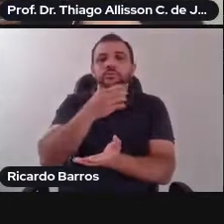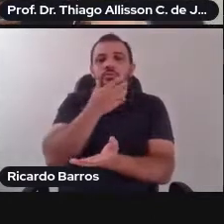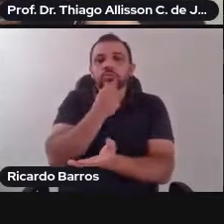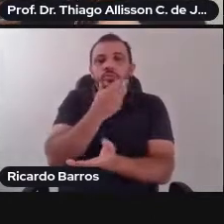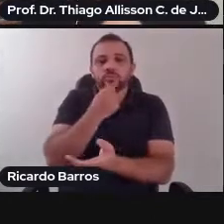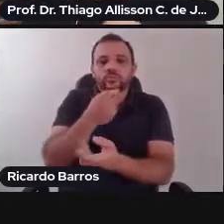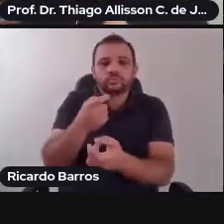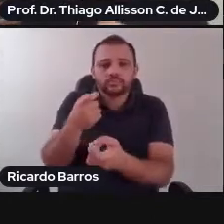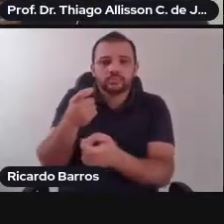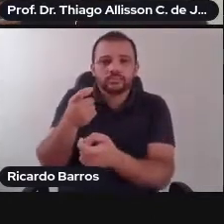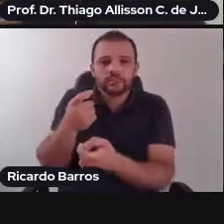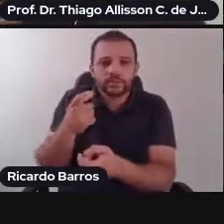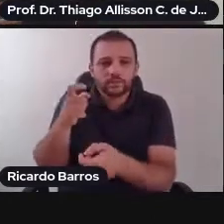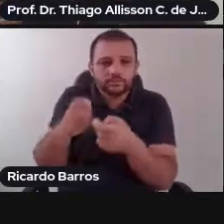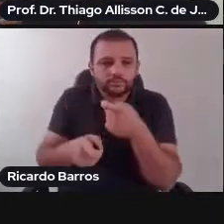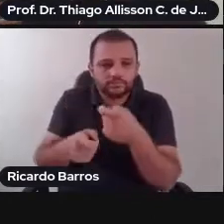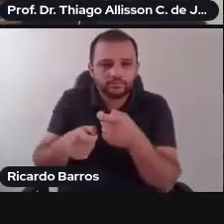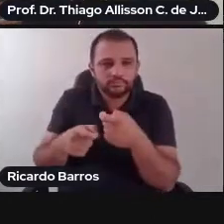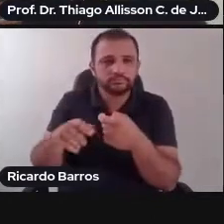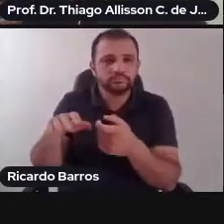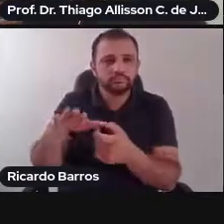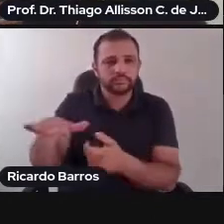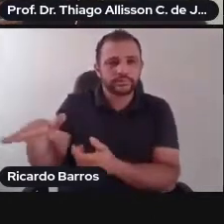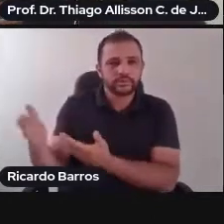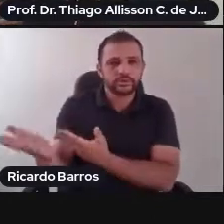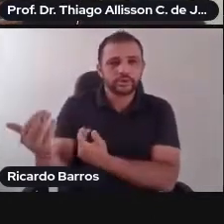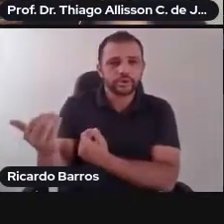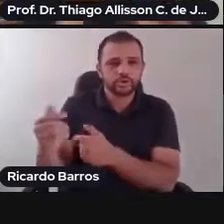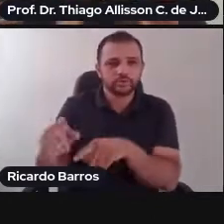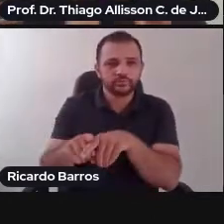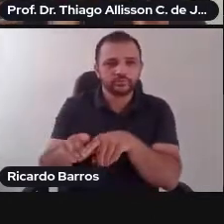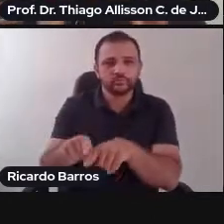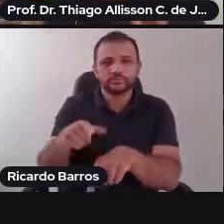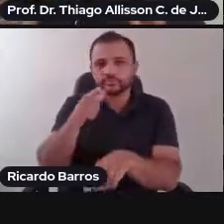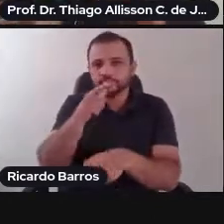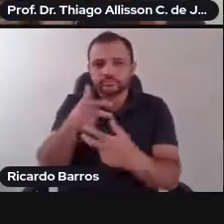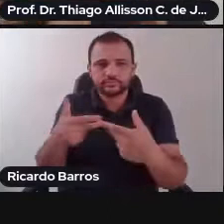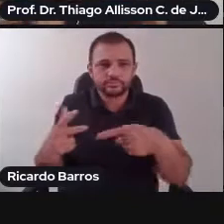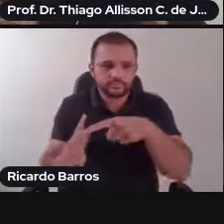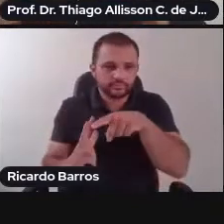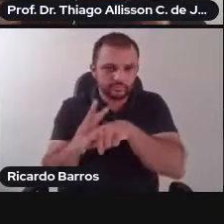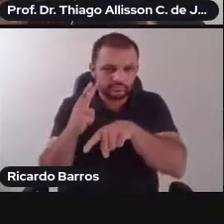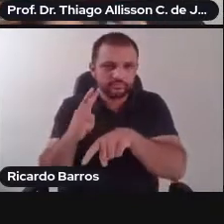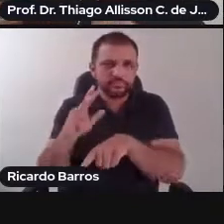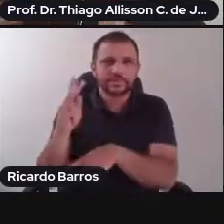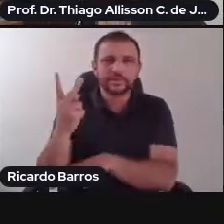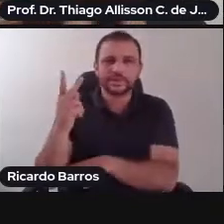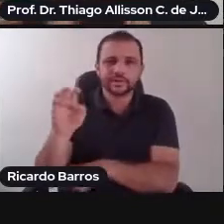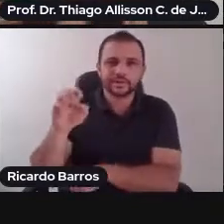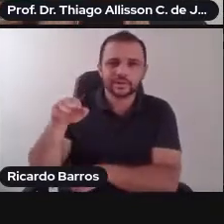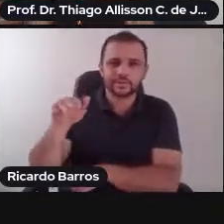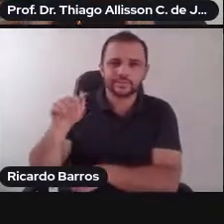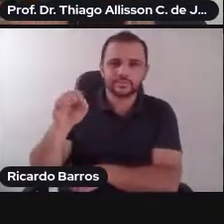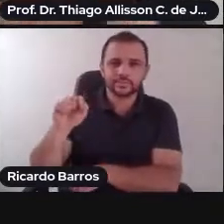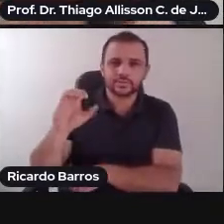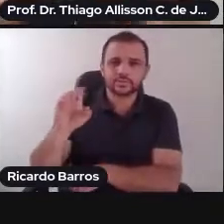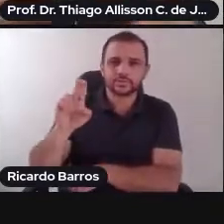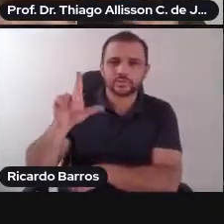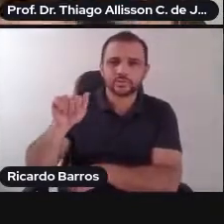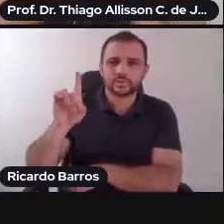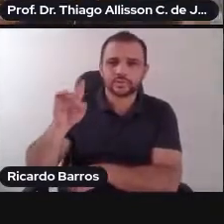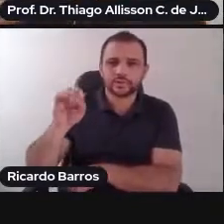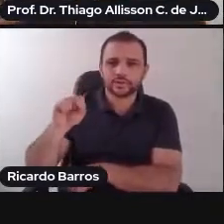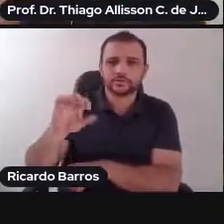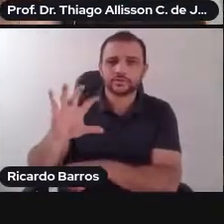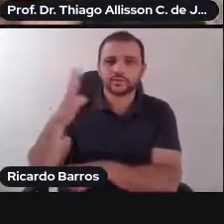e também no interior do Pará compreenda que a condenação gerou reparação aos familiares das vítimas por meio de uma